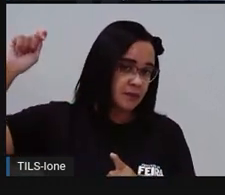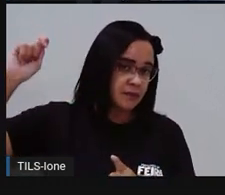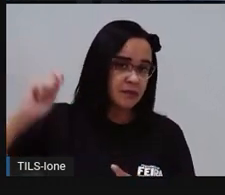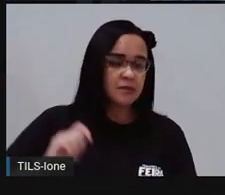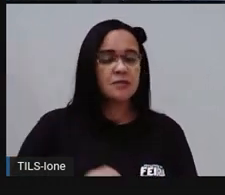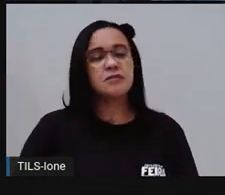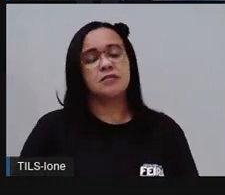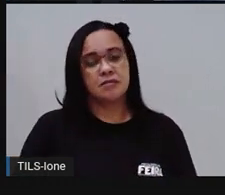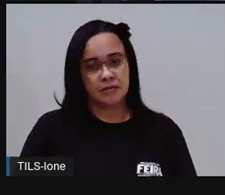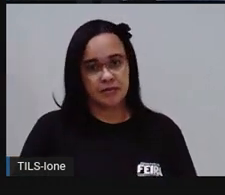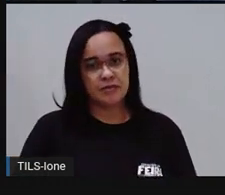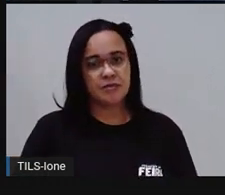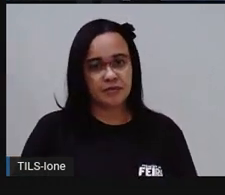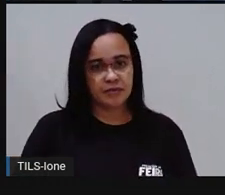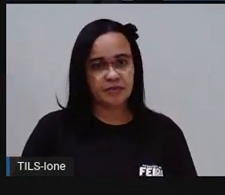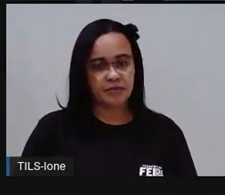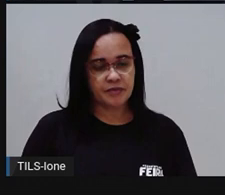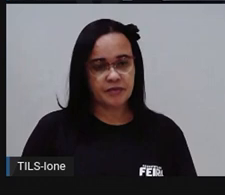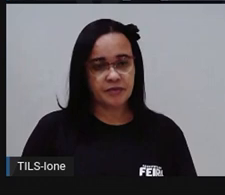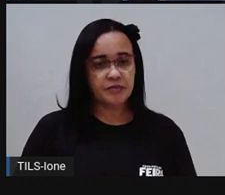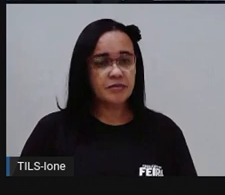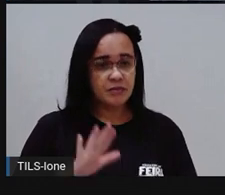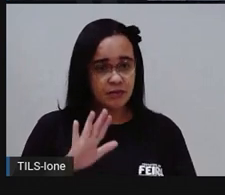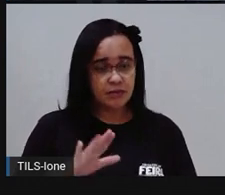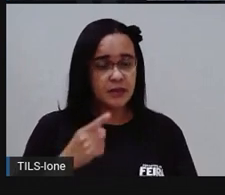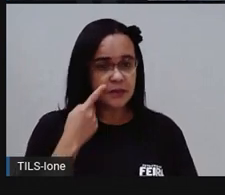Mas eu quero saber de vocês...